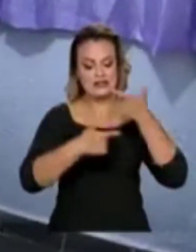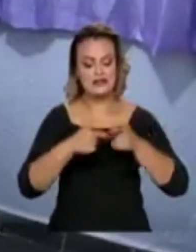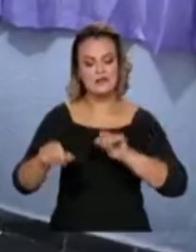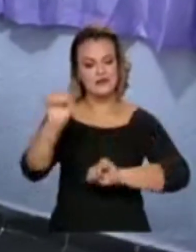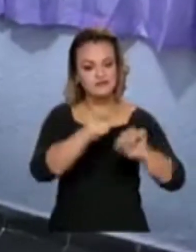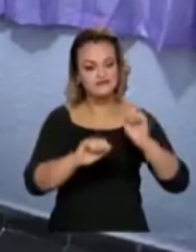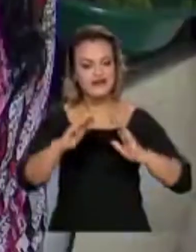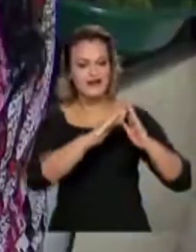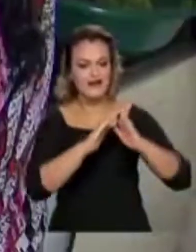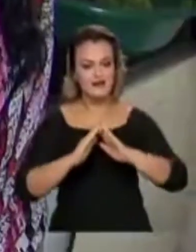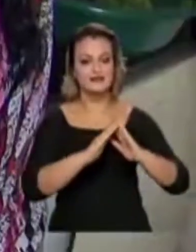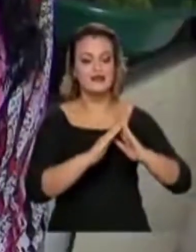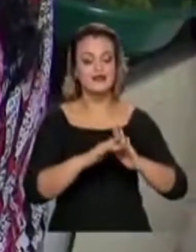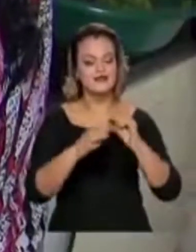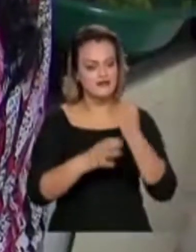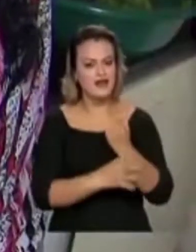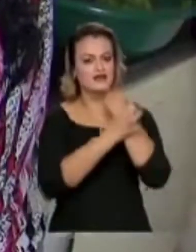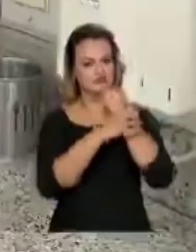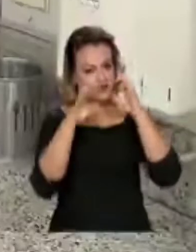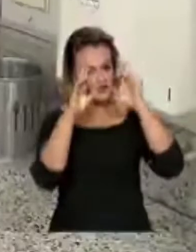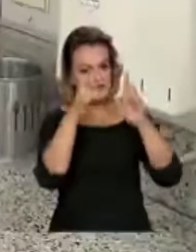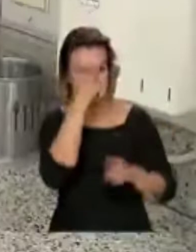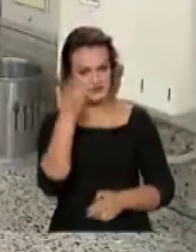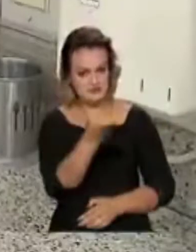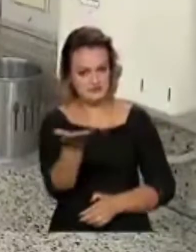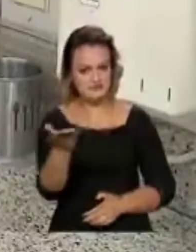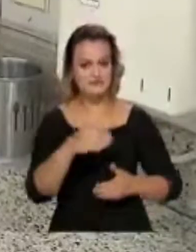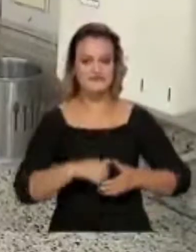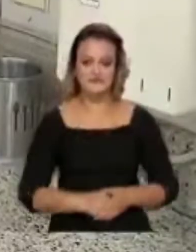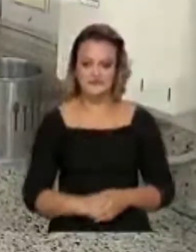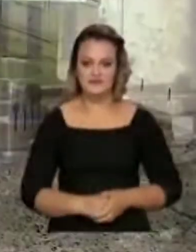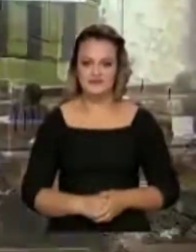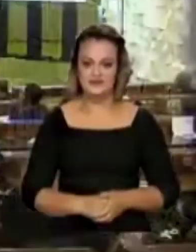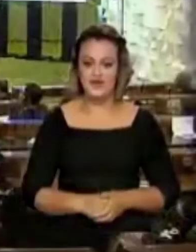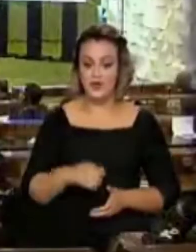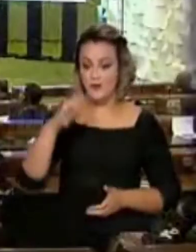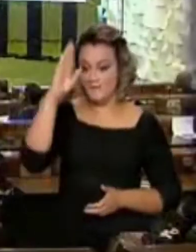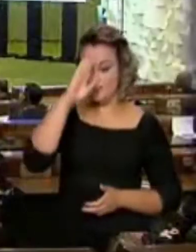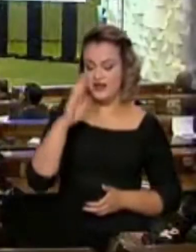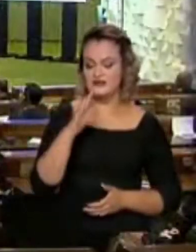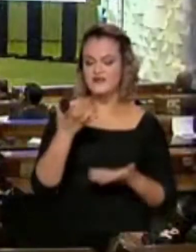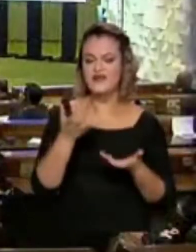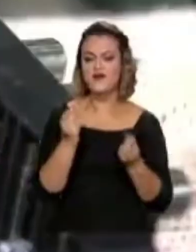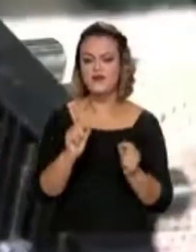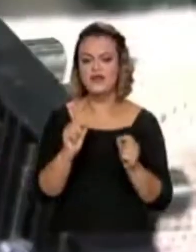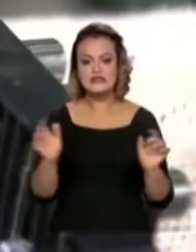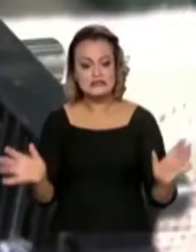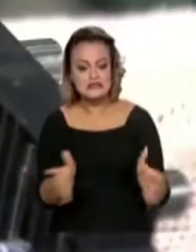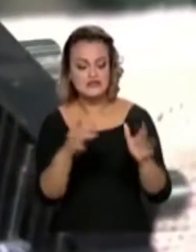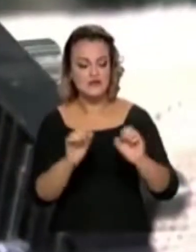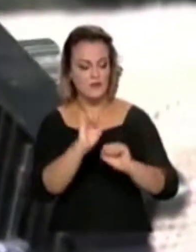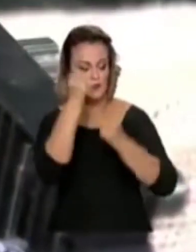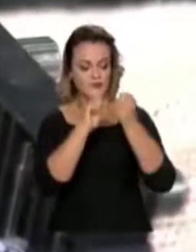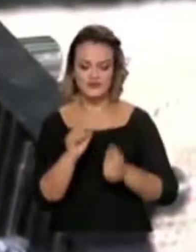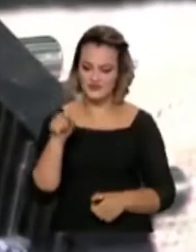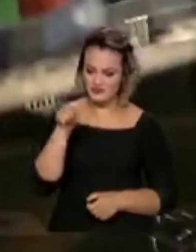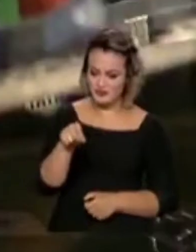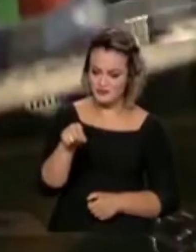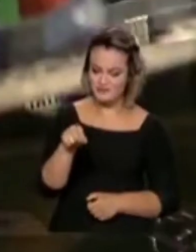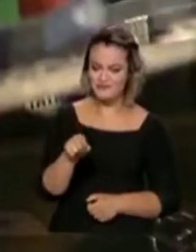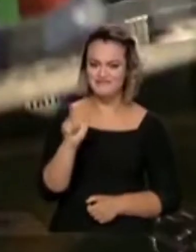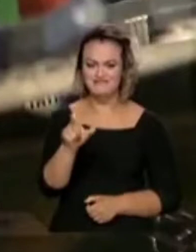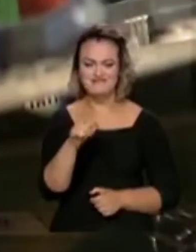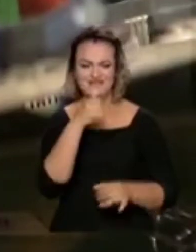domésticos e garantir o respeito aos empregados. Brasil quer incentivar o aumento da fabricação de